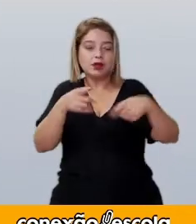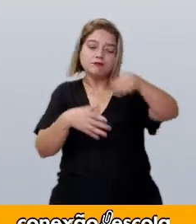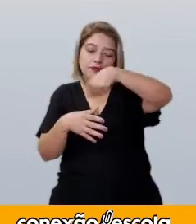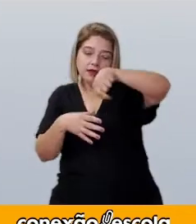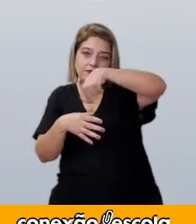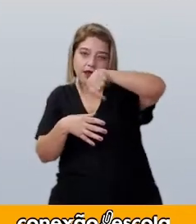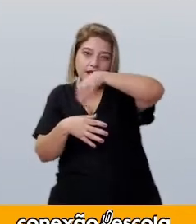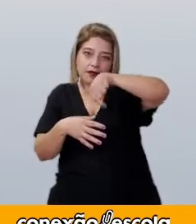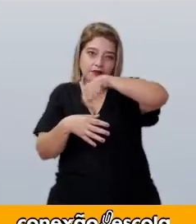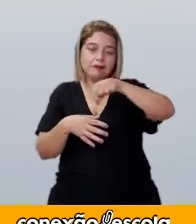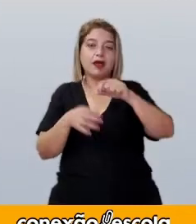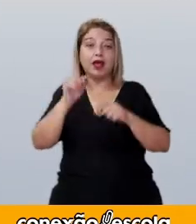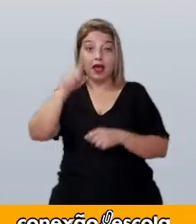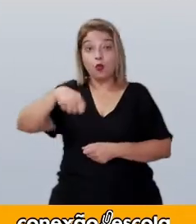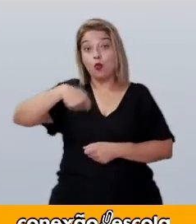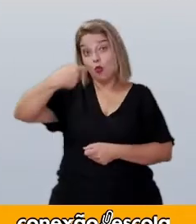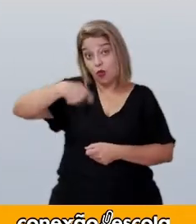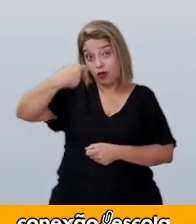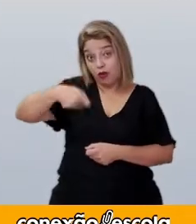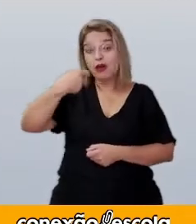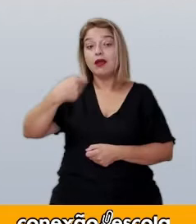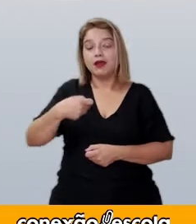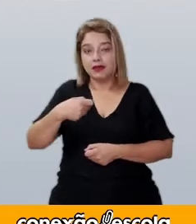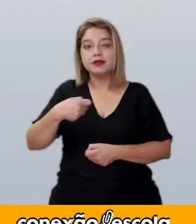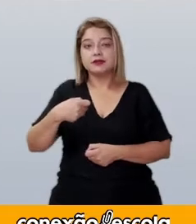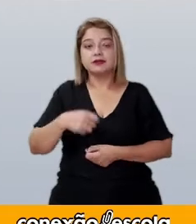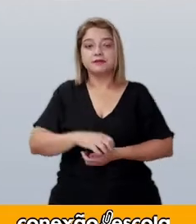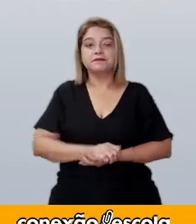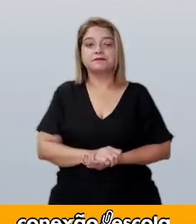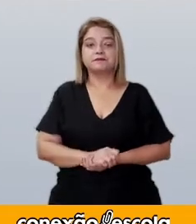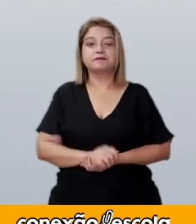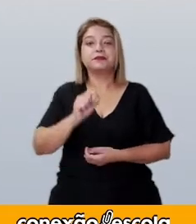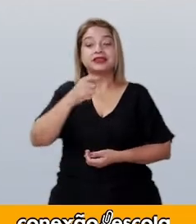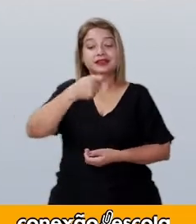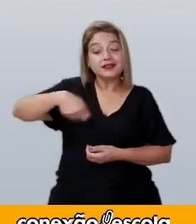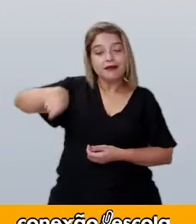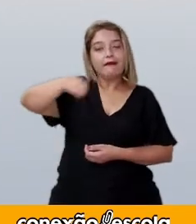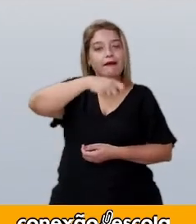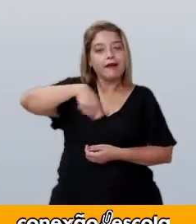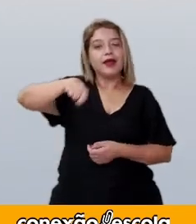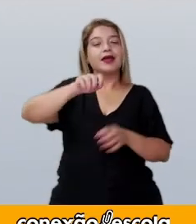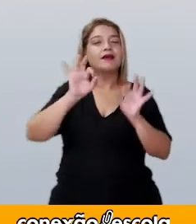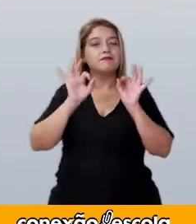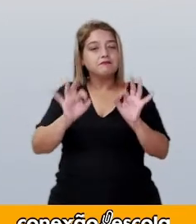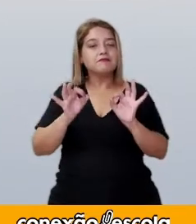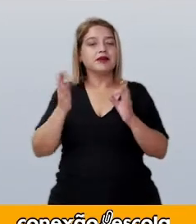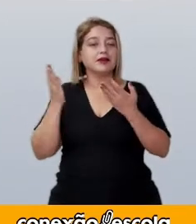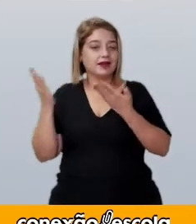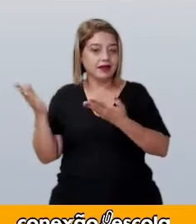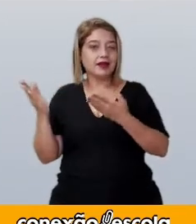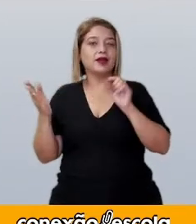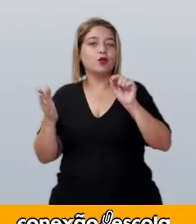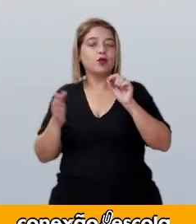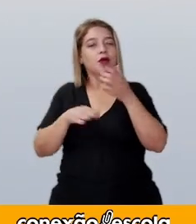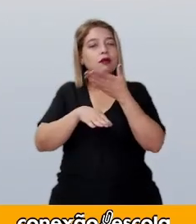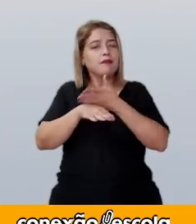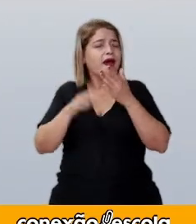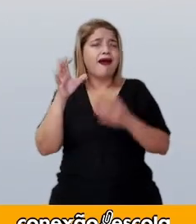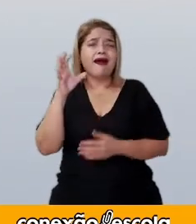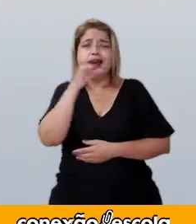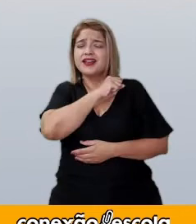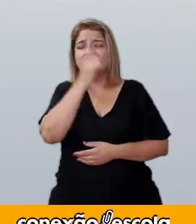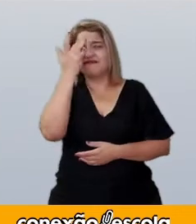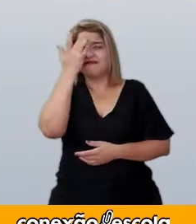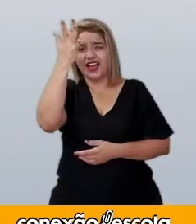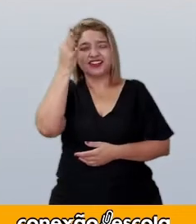não sujar mais nenhuma vazia. Porque este bolo, além de prático, rápido, ele